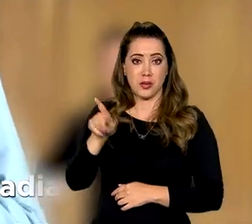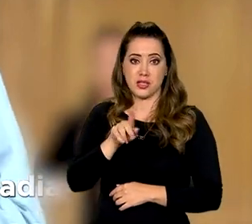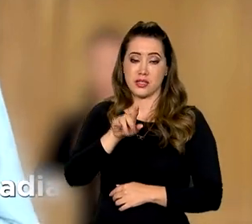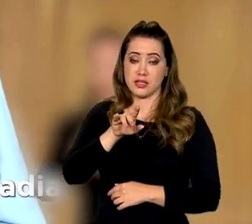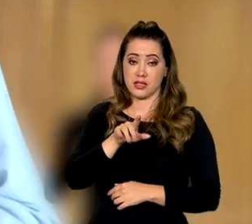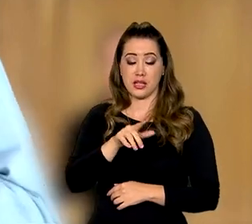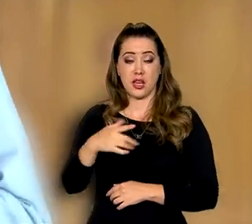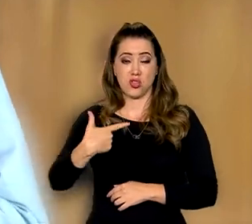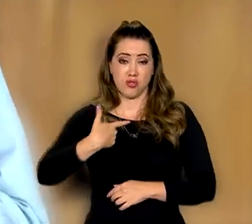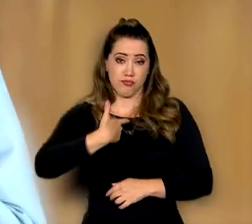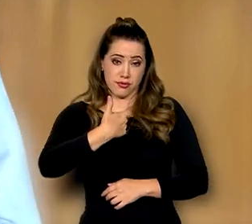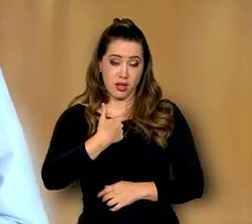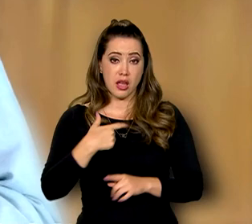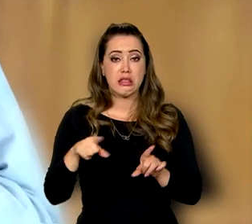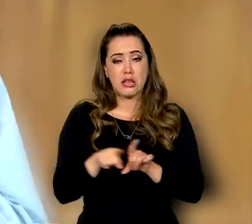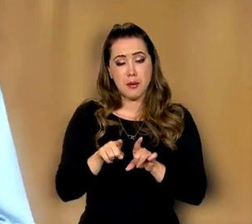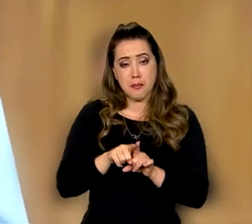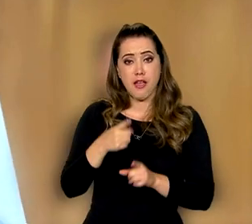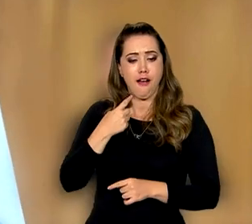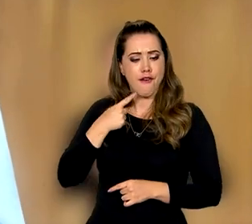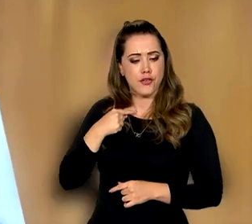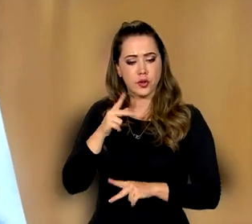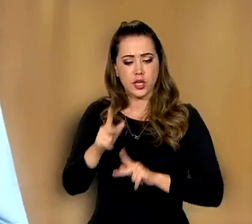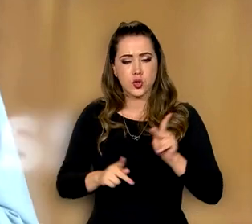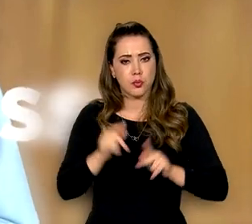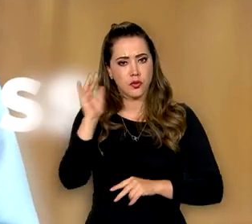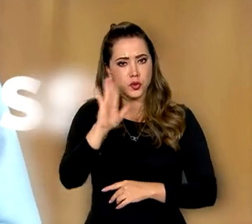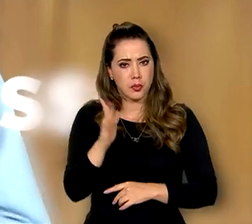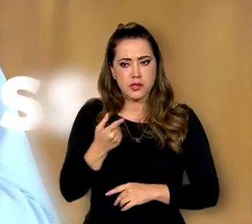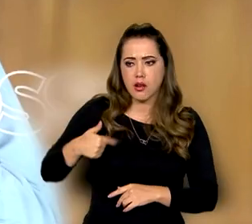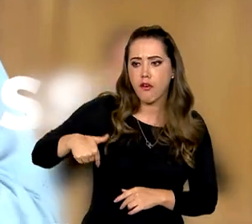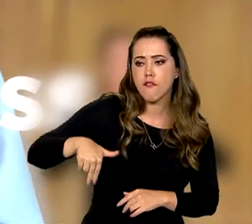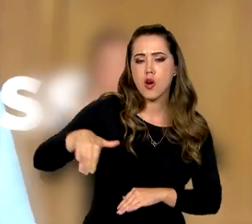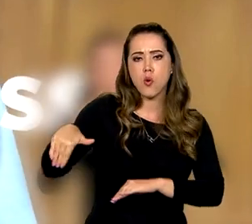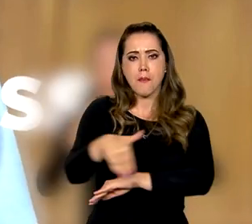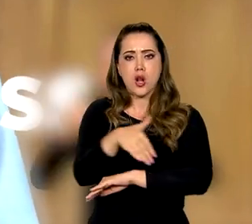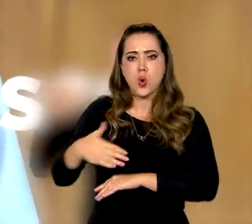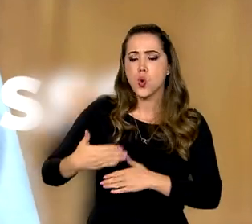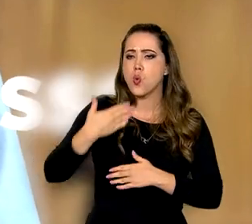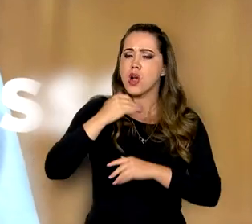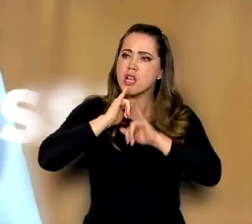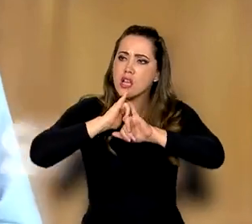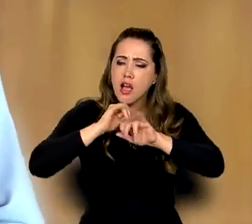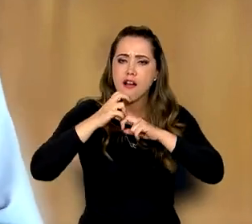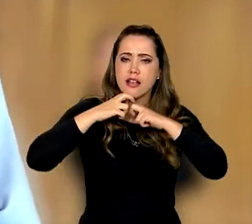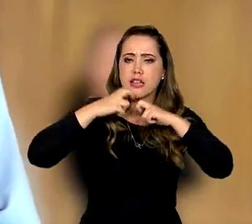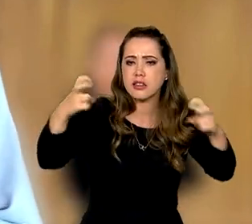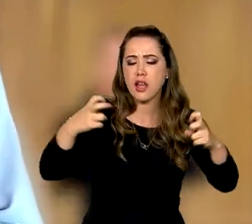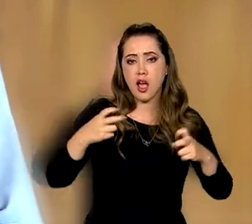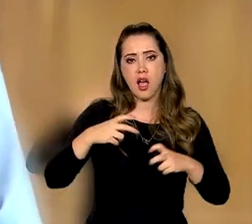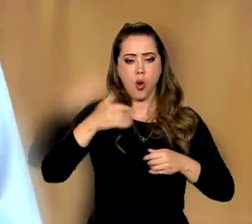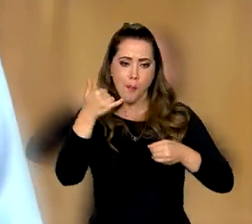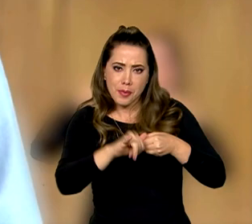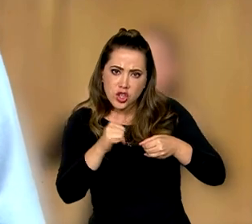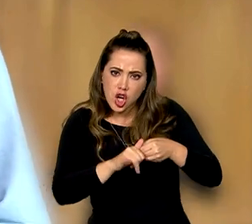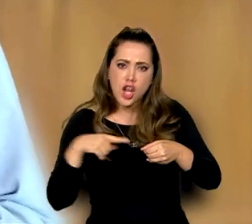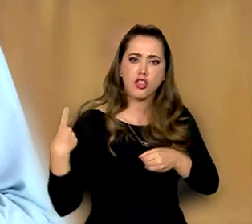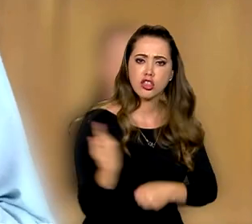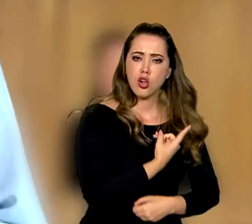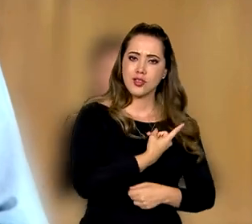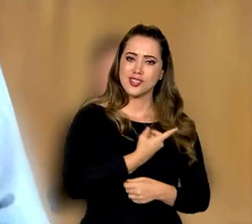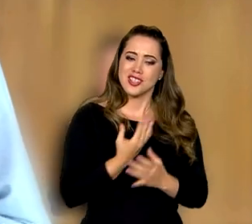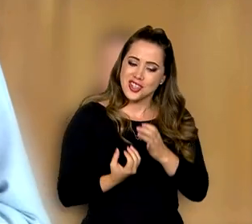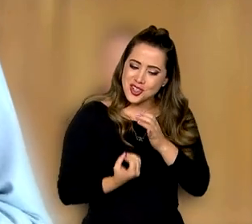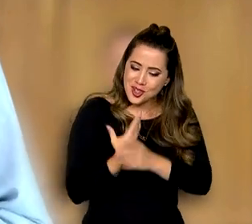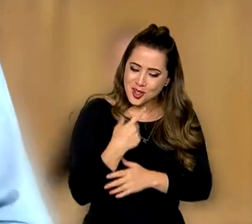graças à ousadia do povo brasileiro que foi para a rua gritar o petróleo é nosso, a gente conseguiu criar a